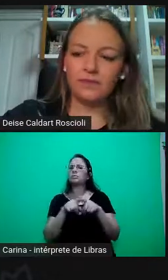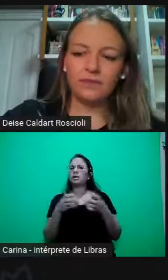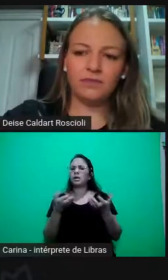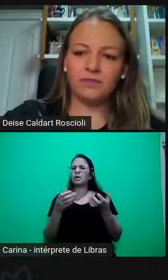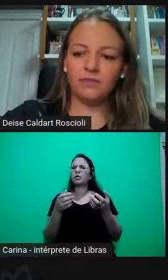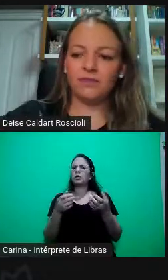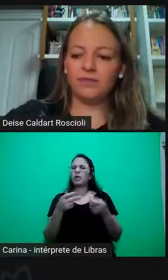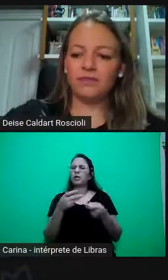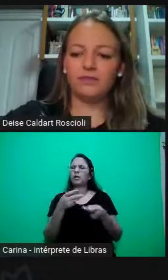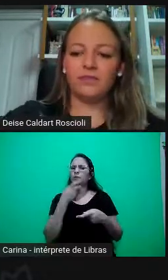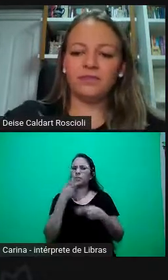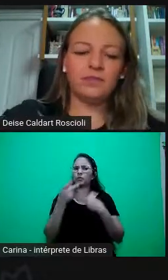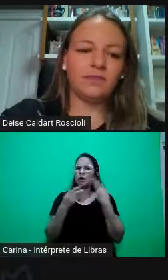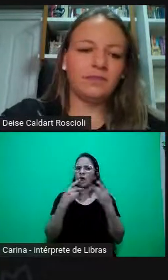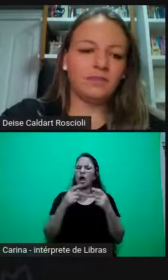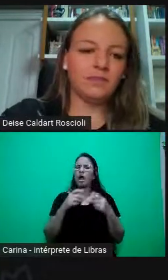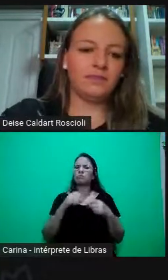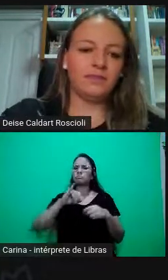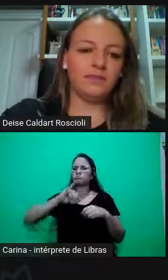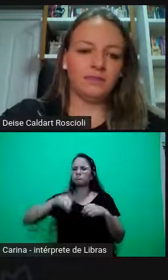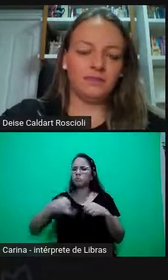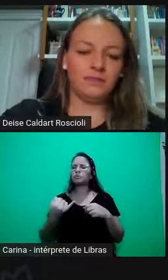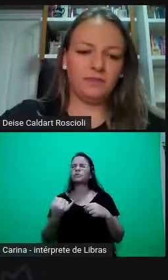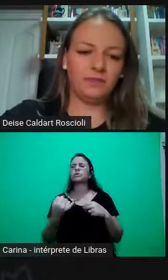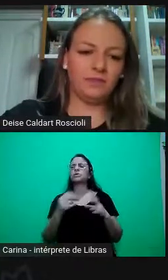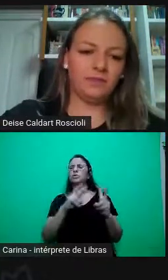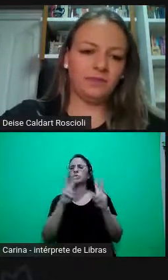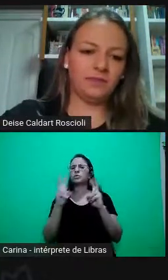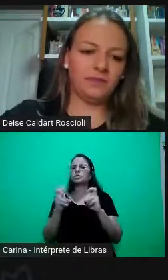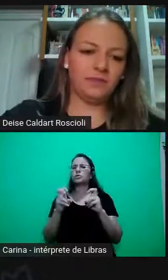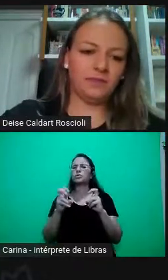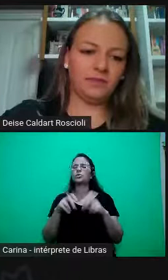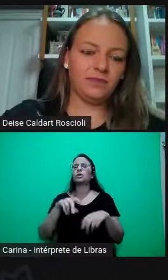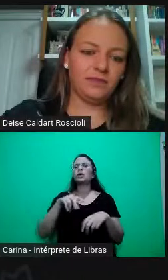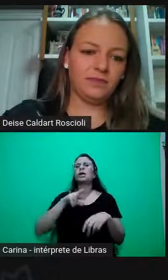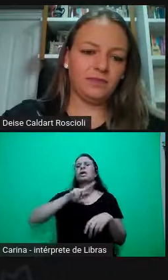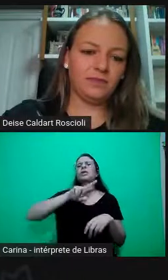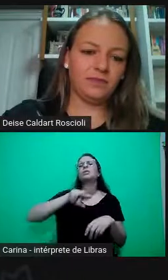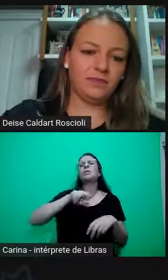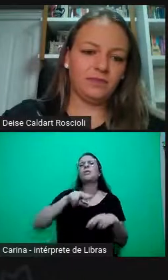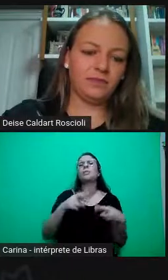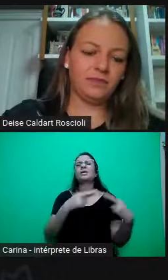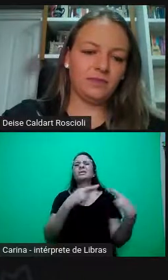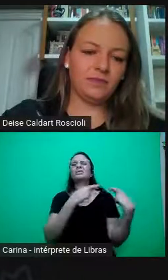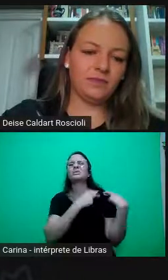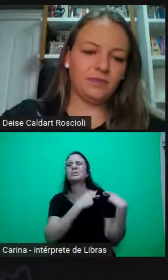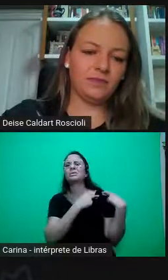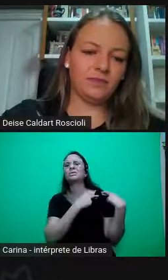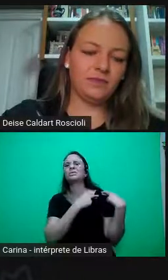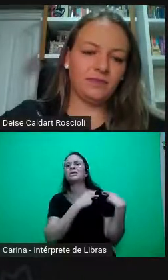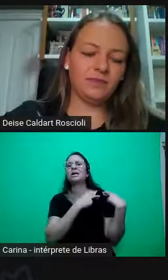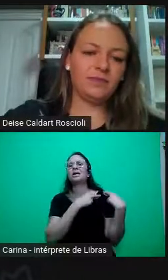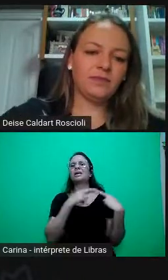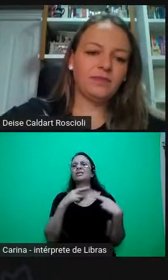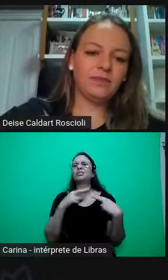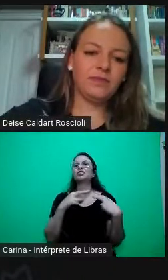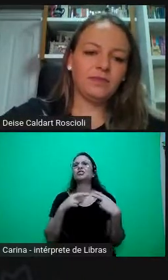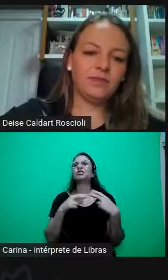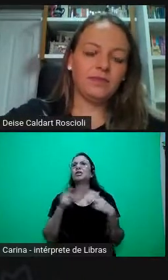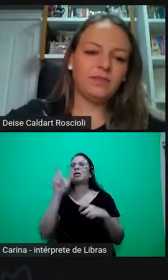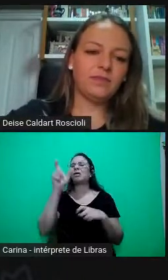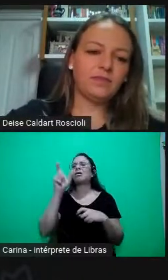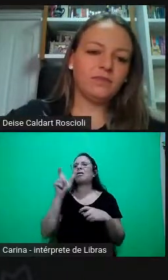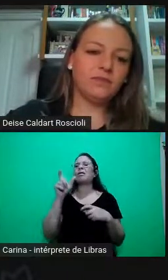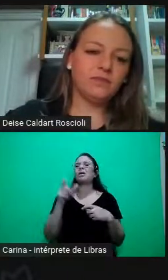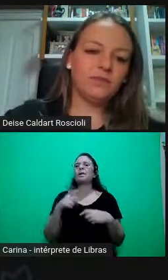gancho nisso, é a gente também não responsabilizar, às vezes, com tanta força quem está aí, falando da,